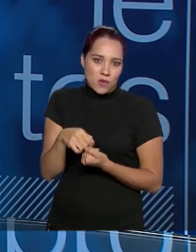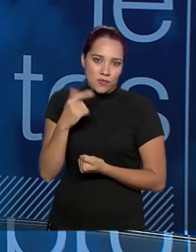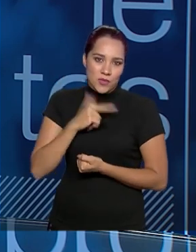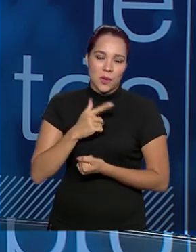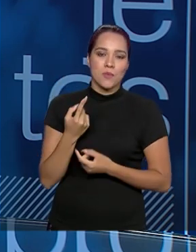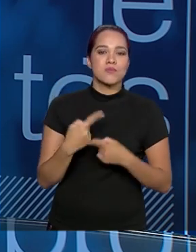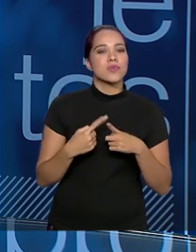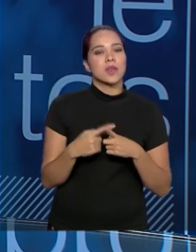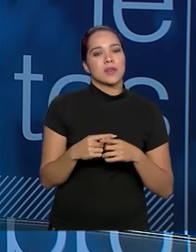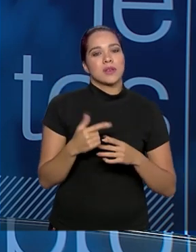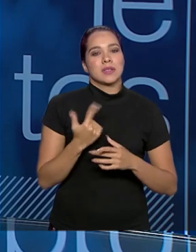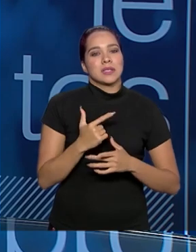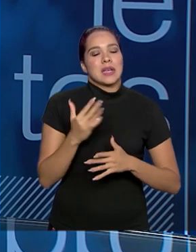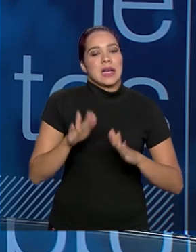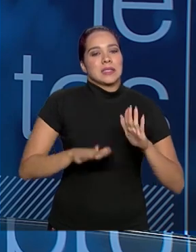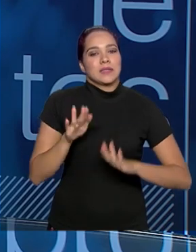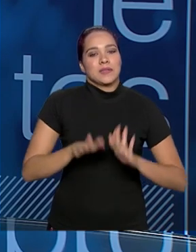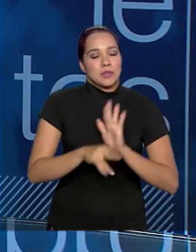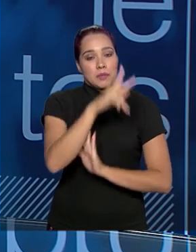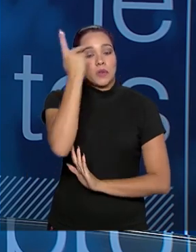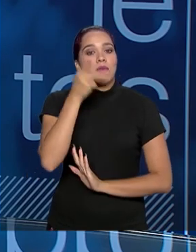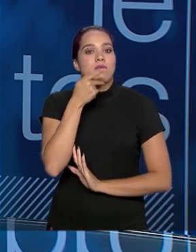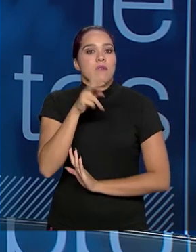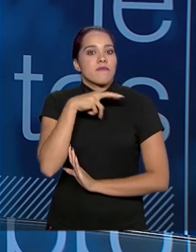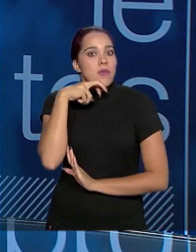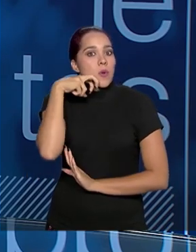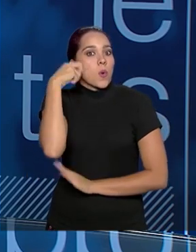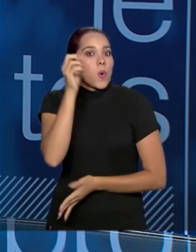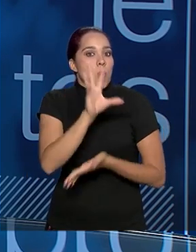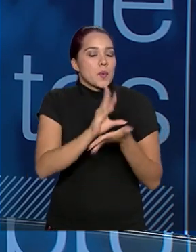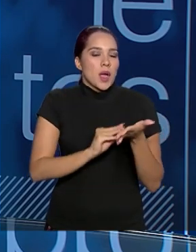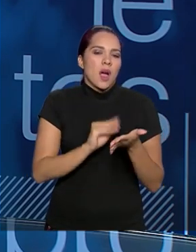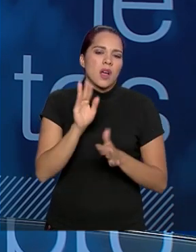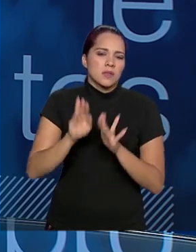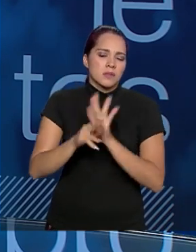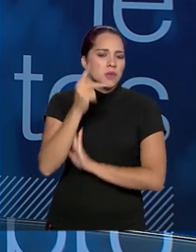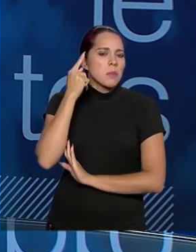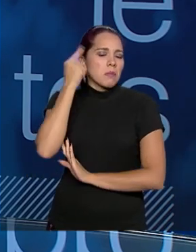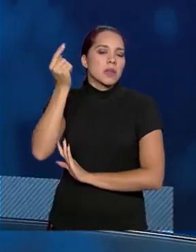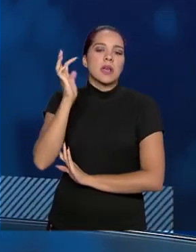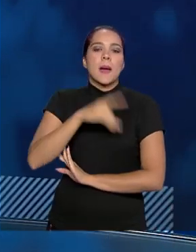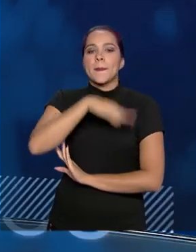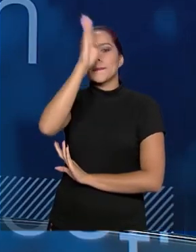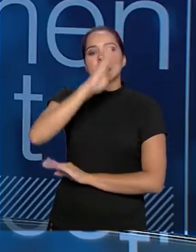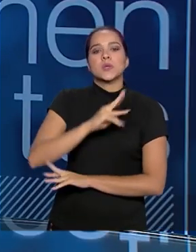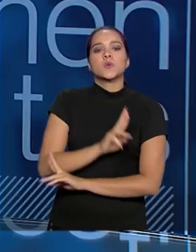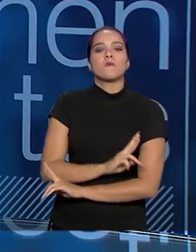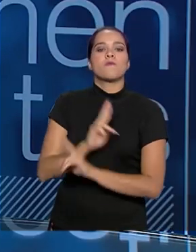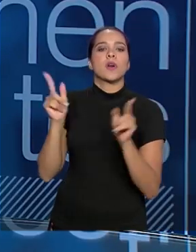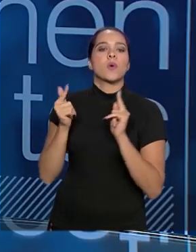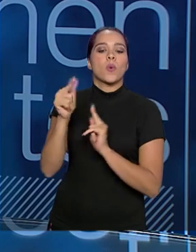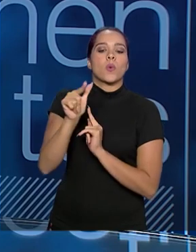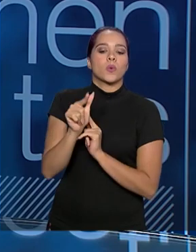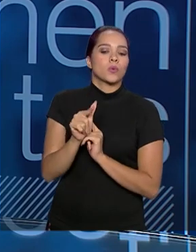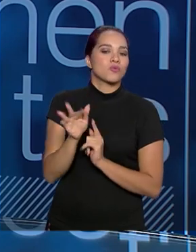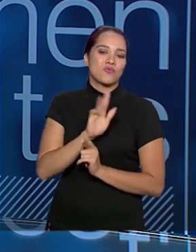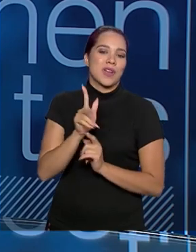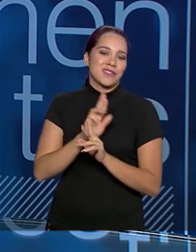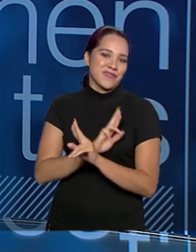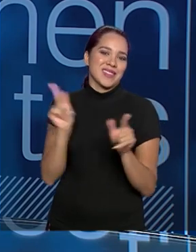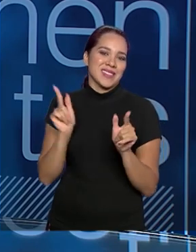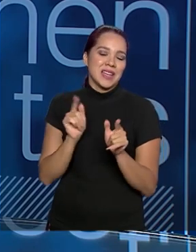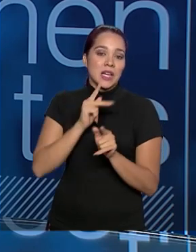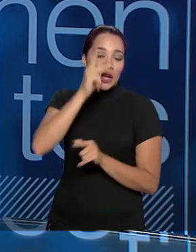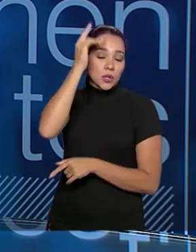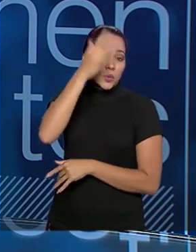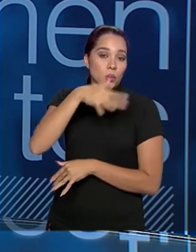essa... Às vezes, tem gente que fala de vergonha, de copiar e tem gente que às vezes acha que o Brasil é muito diferente dos outros e não é. Todo